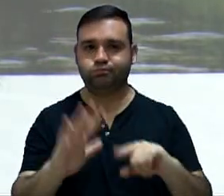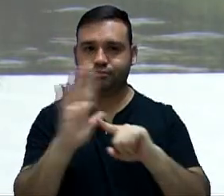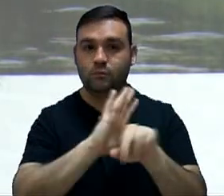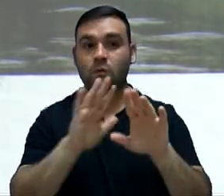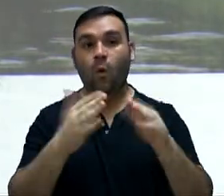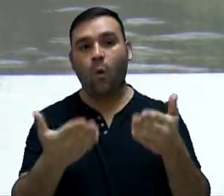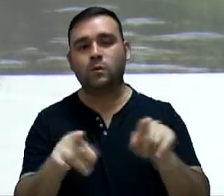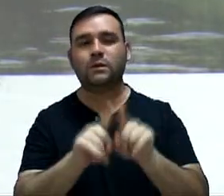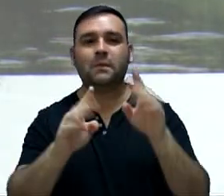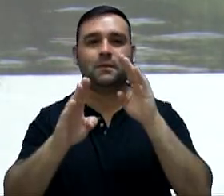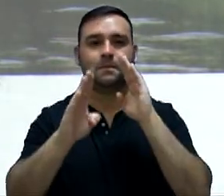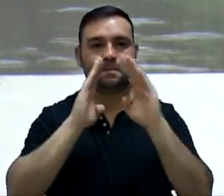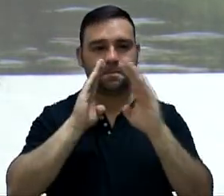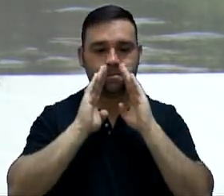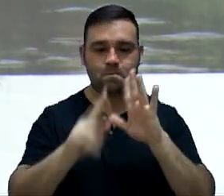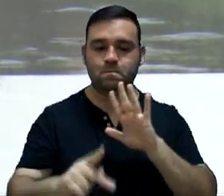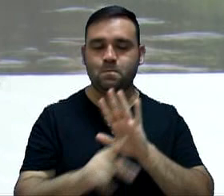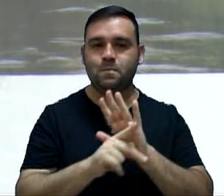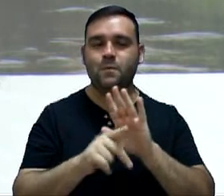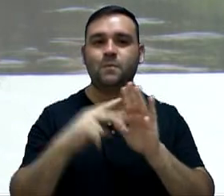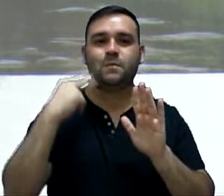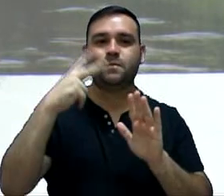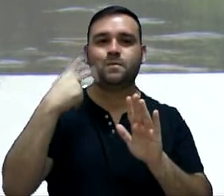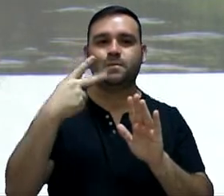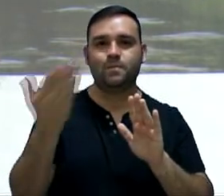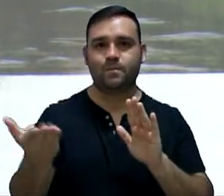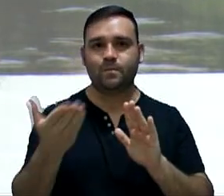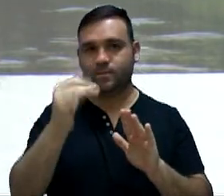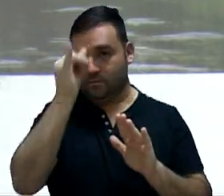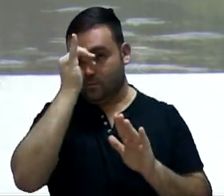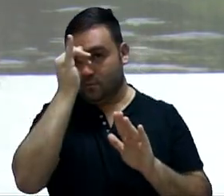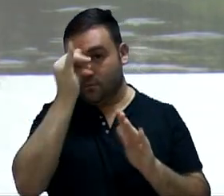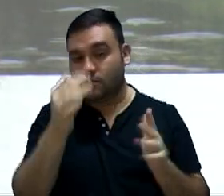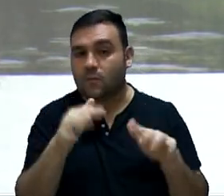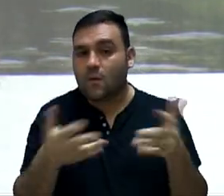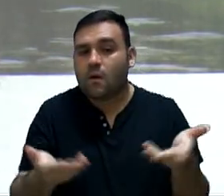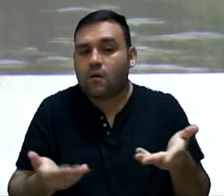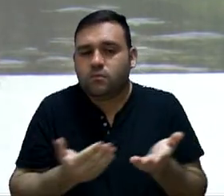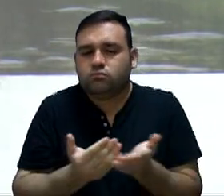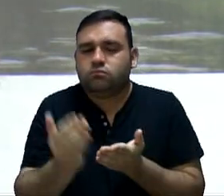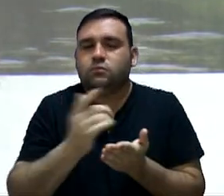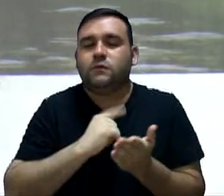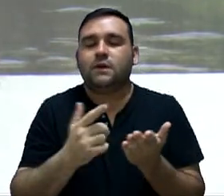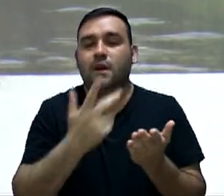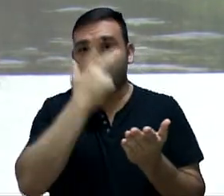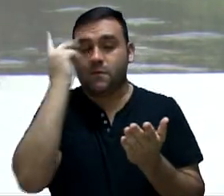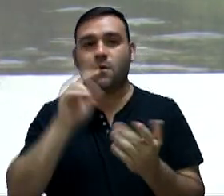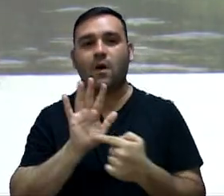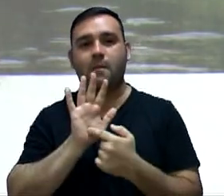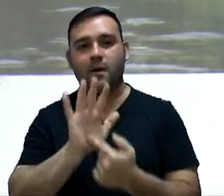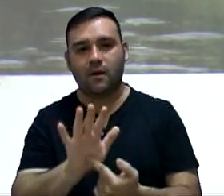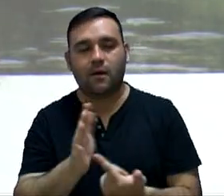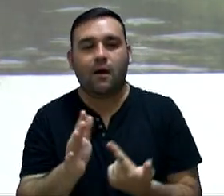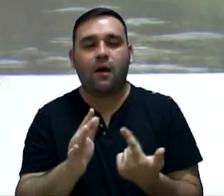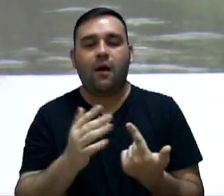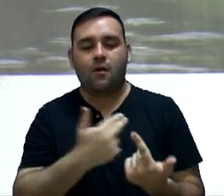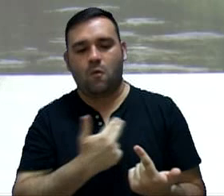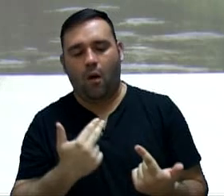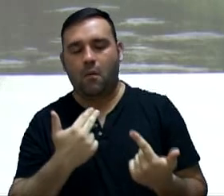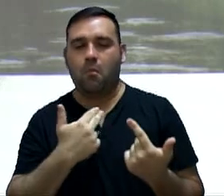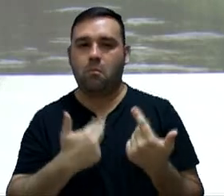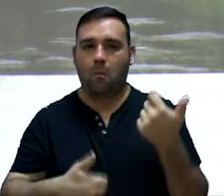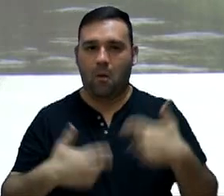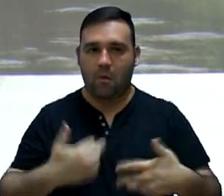pelo Facebook do nosso vereador. Então, inicialmente, teremos as apresentações e todos